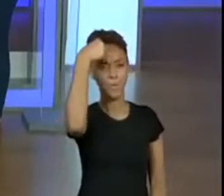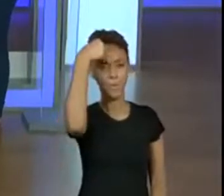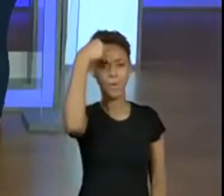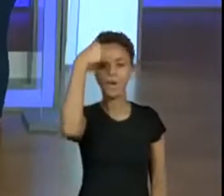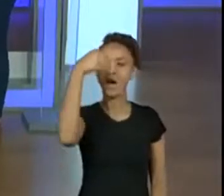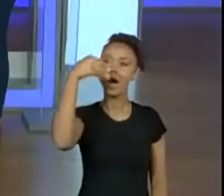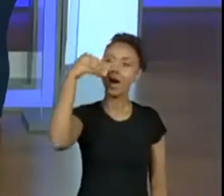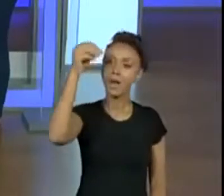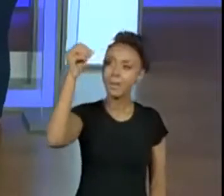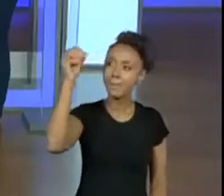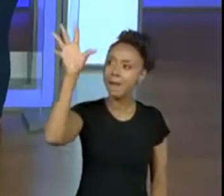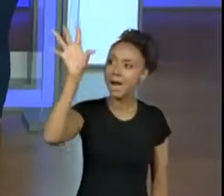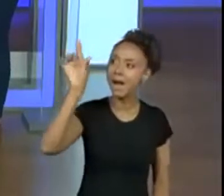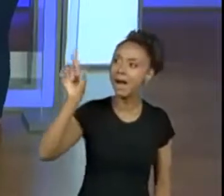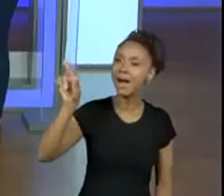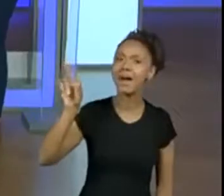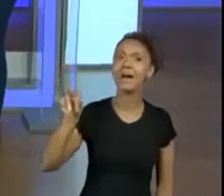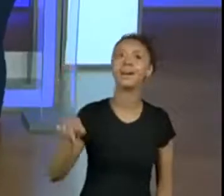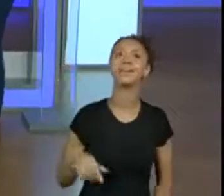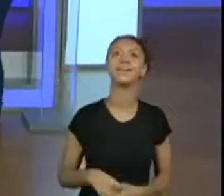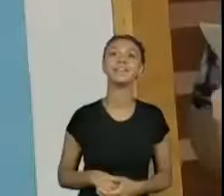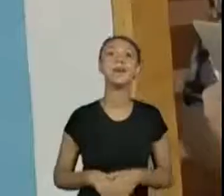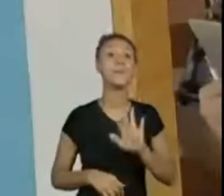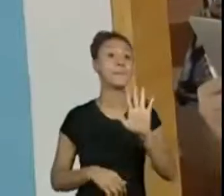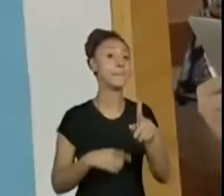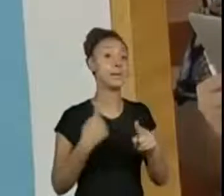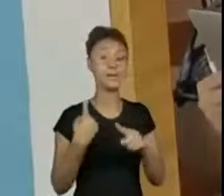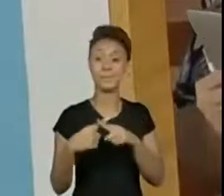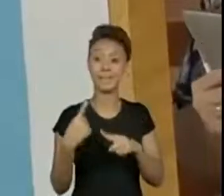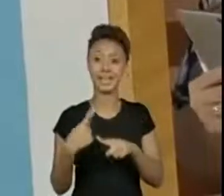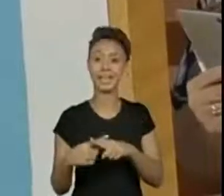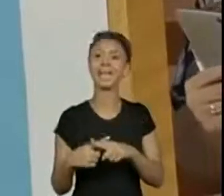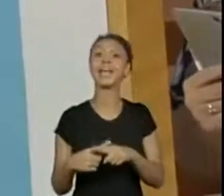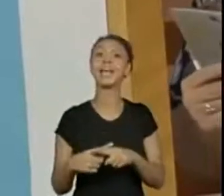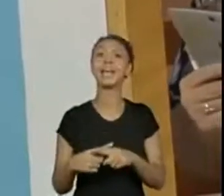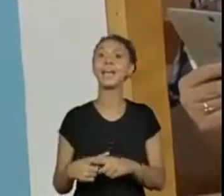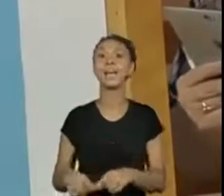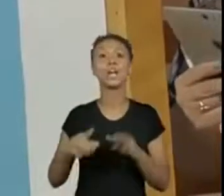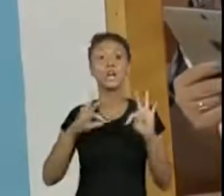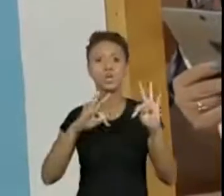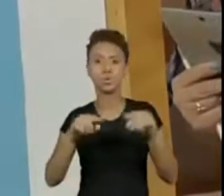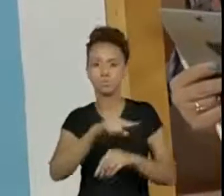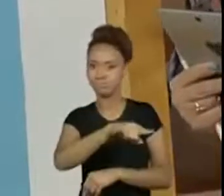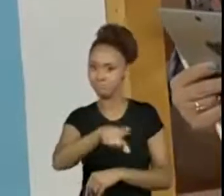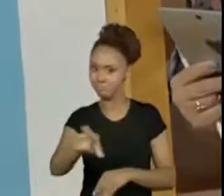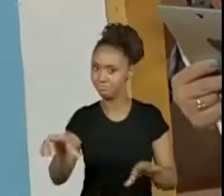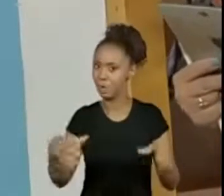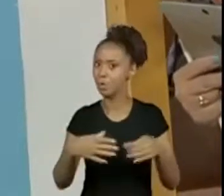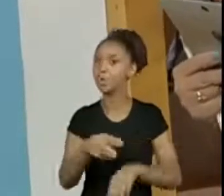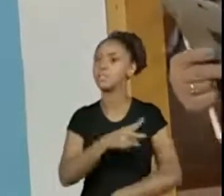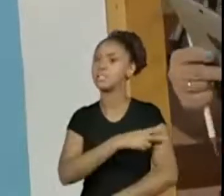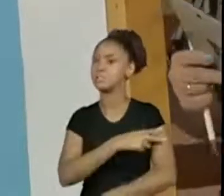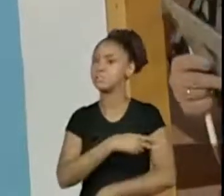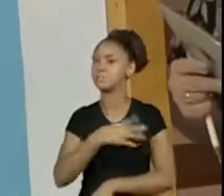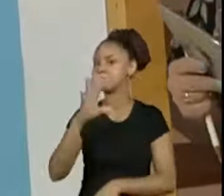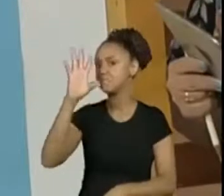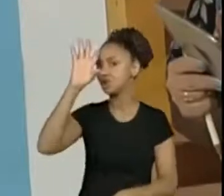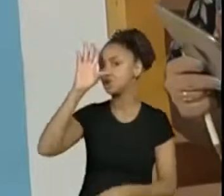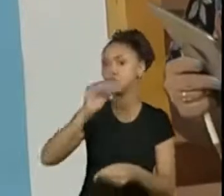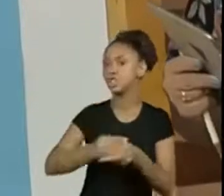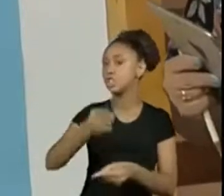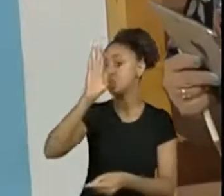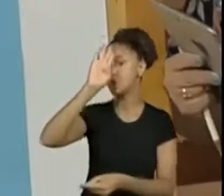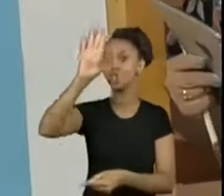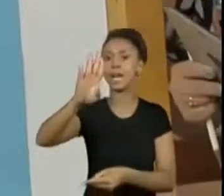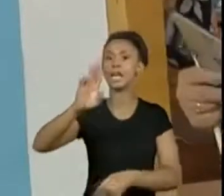Transita na lista. Mas sabe por quê, professora Ana Paula? Porque todos eles, essa turma do segundo ano, está afinada e eles olharam no mesmo